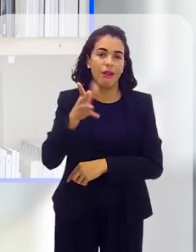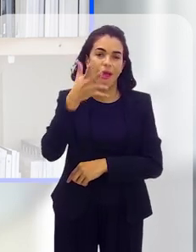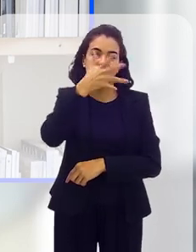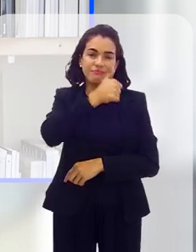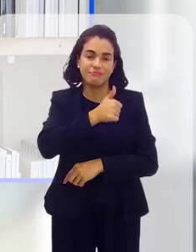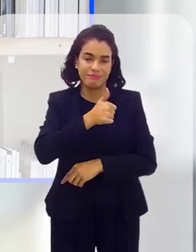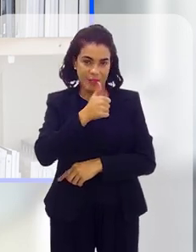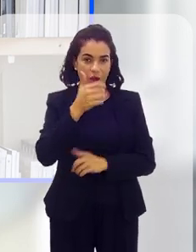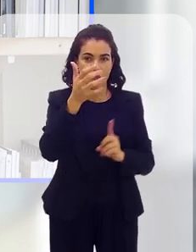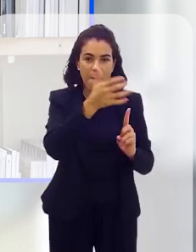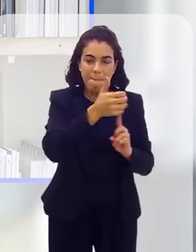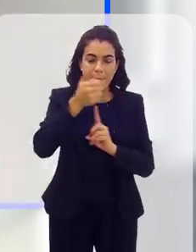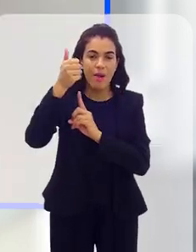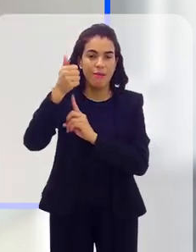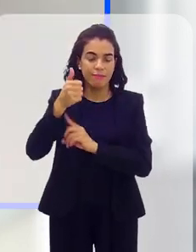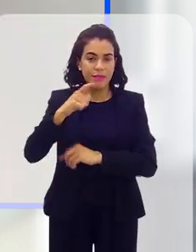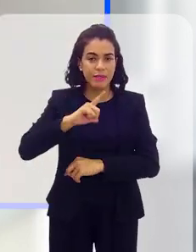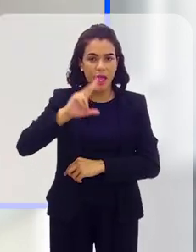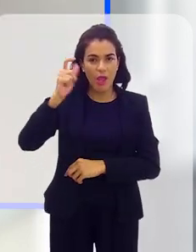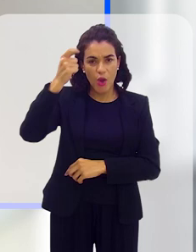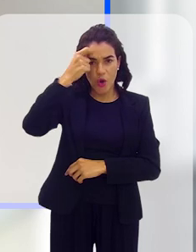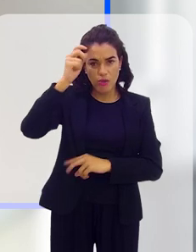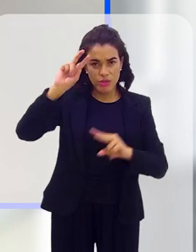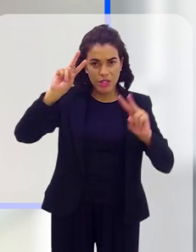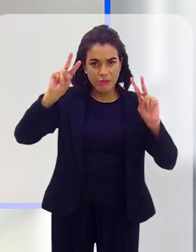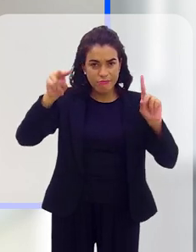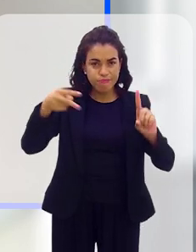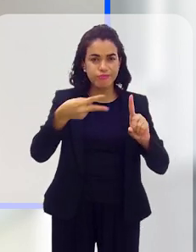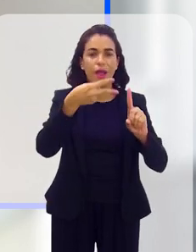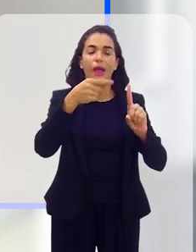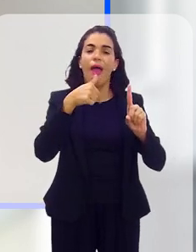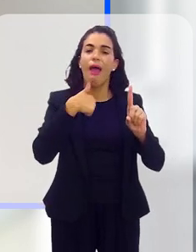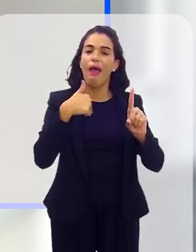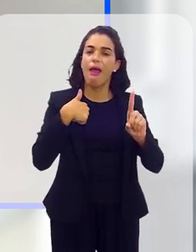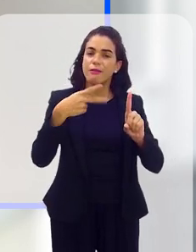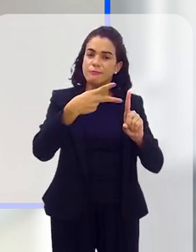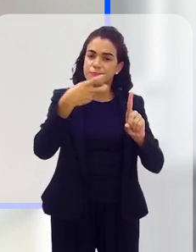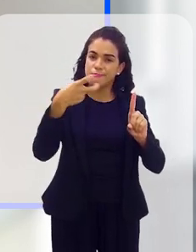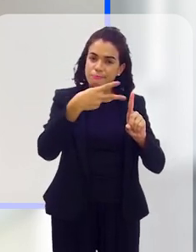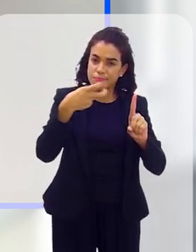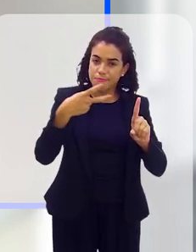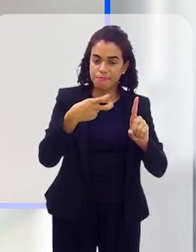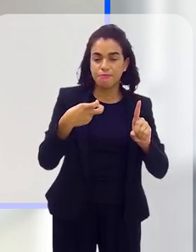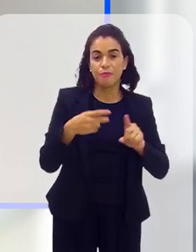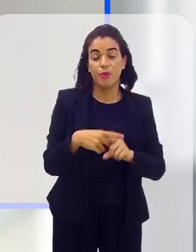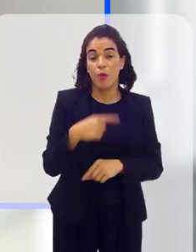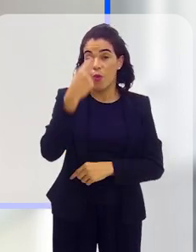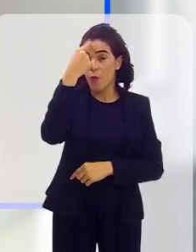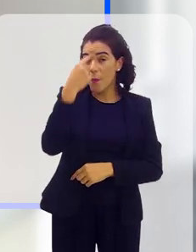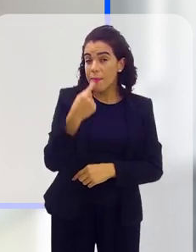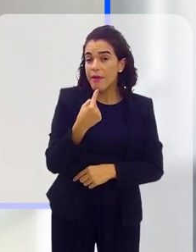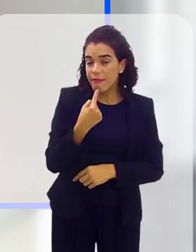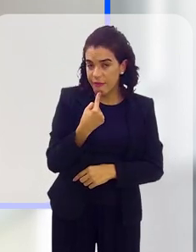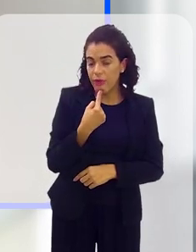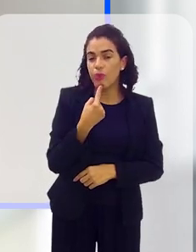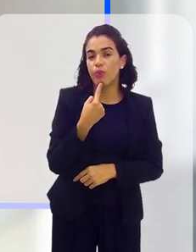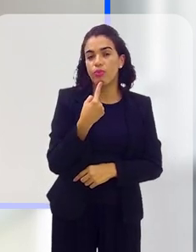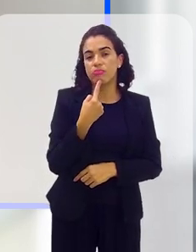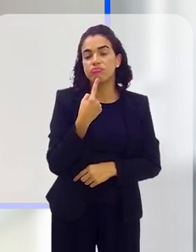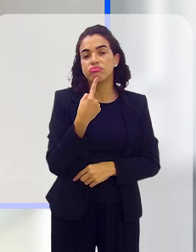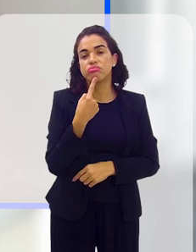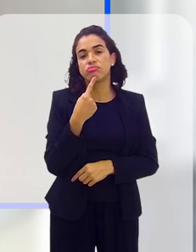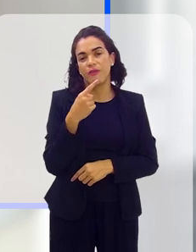é resgatado, uma vez que ele se depara e tem a consciência de que ele está sendo explorado. Sim, normalmente o perfil,